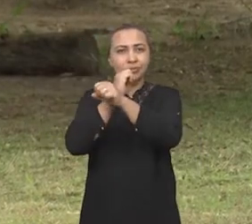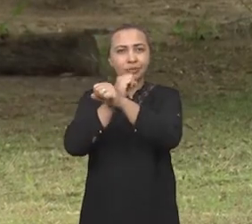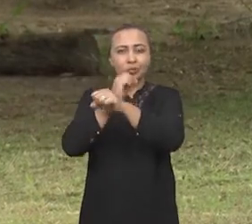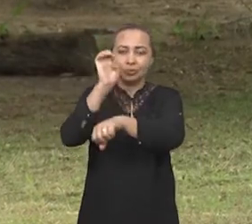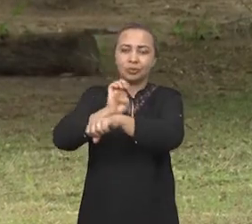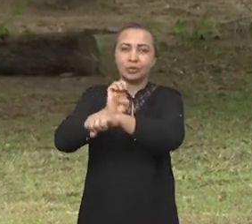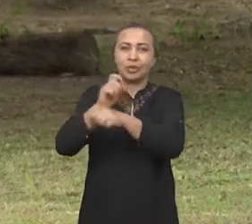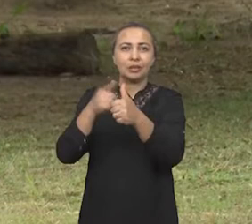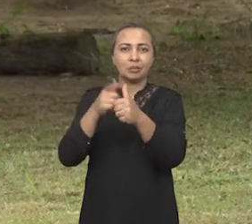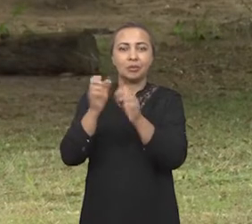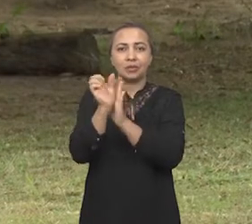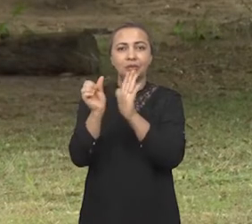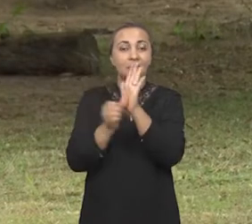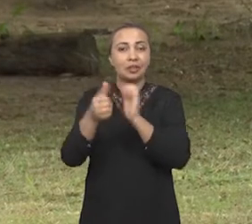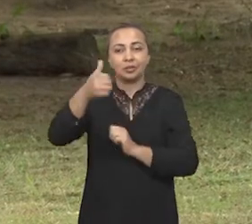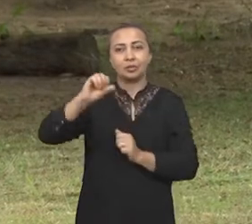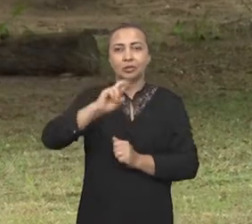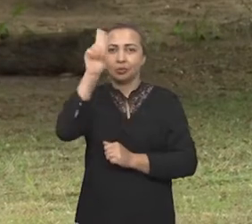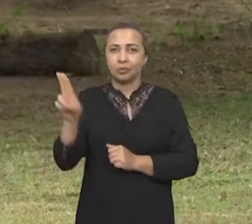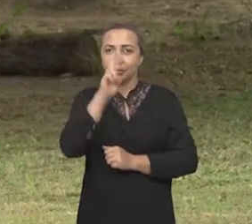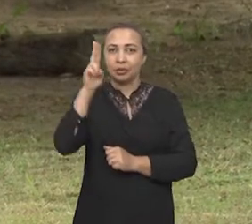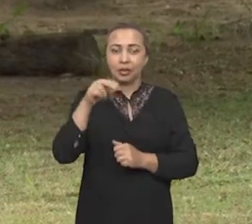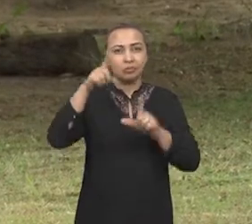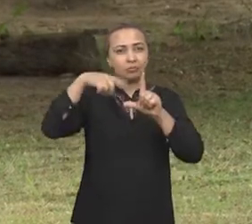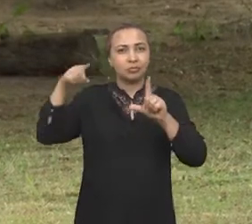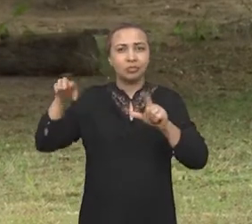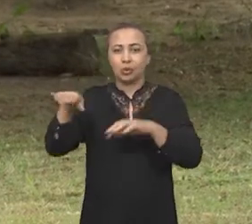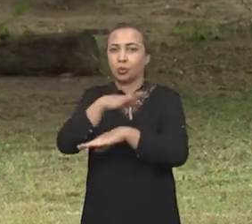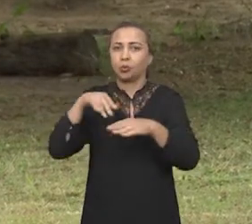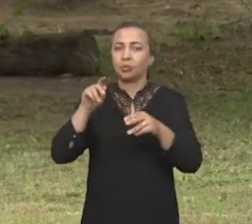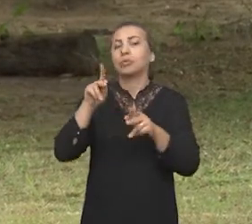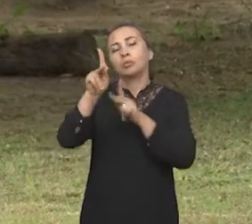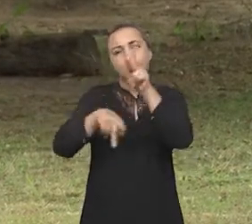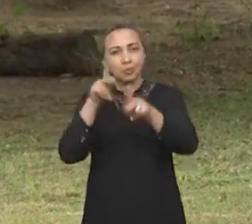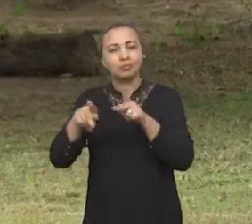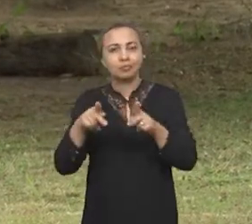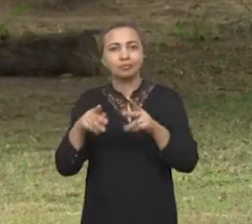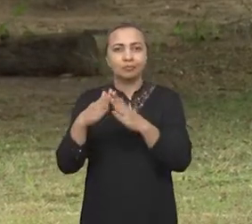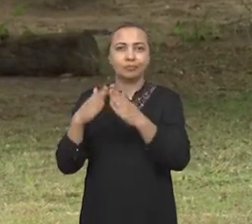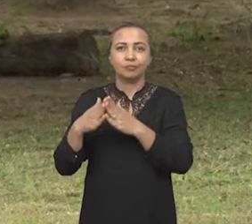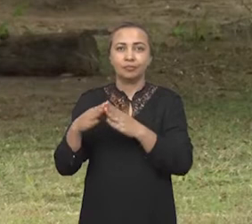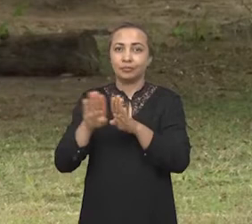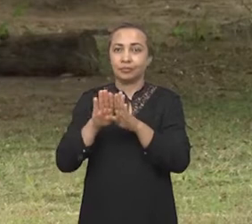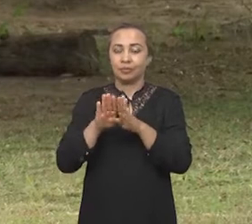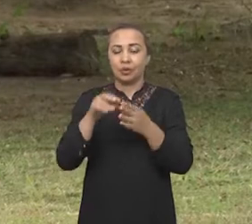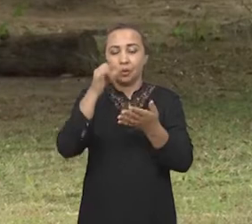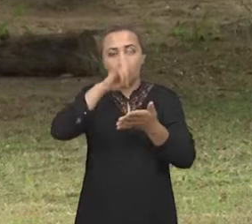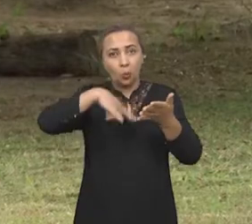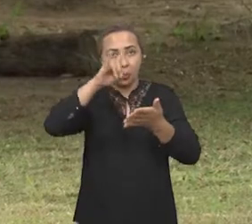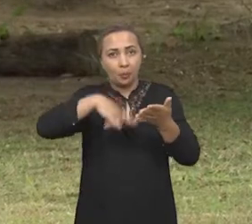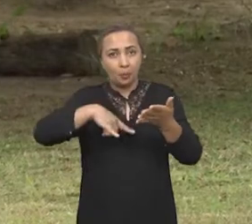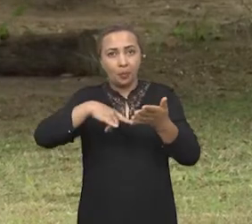na primeira metade do século XIX. Usando dados sobre a população de mapas de moradores e inventários, eles